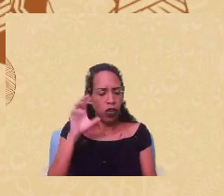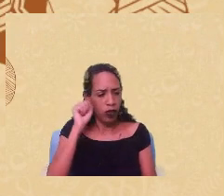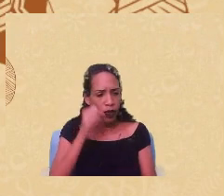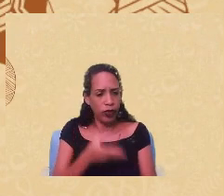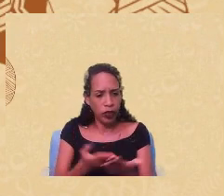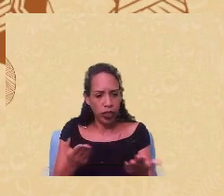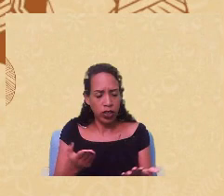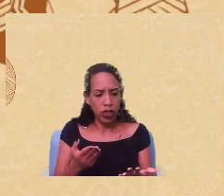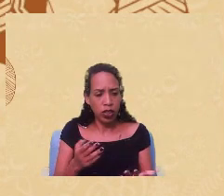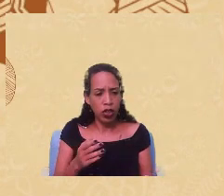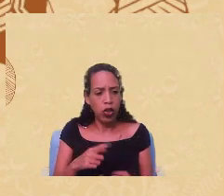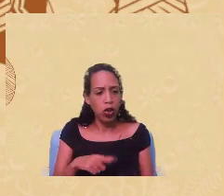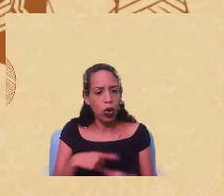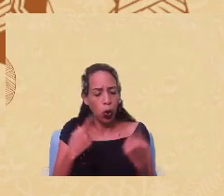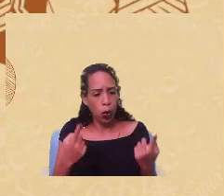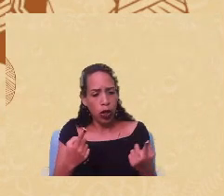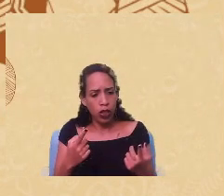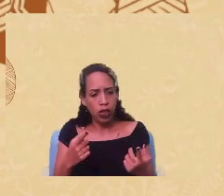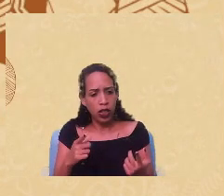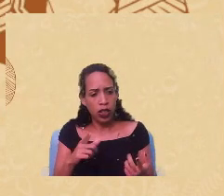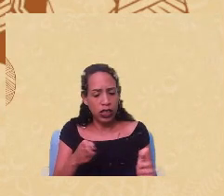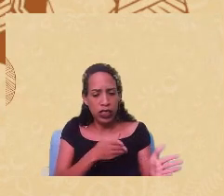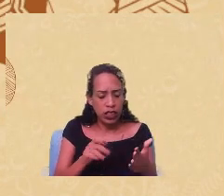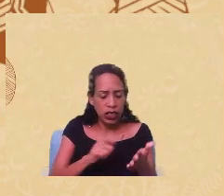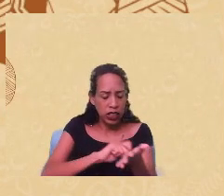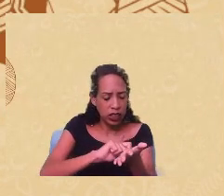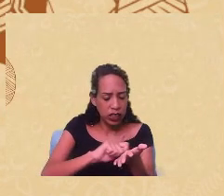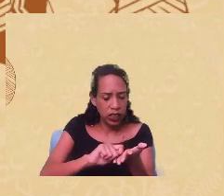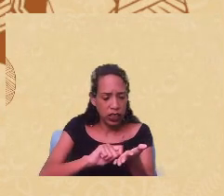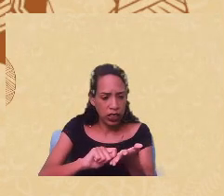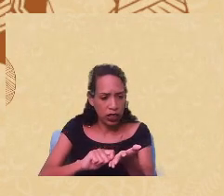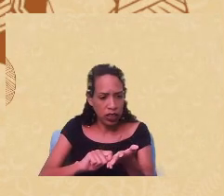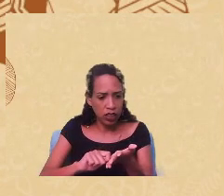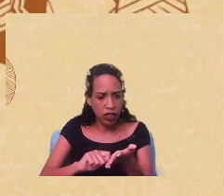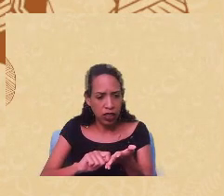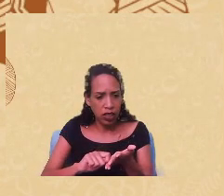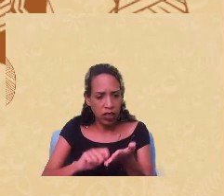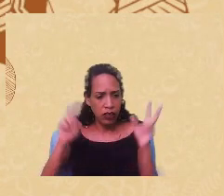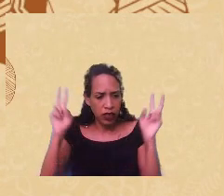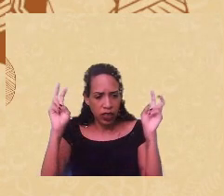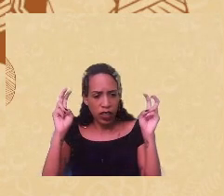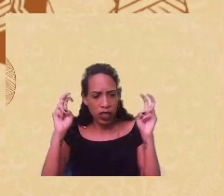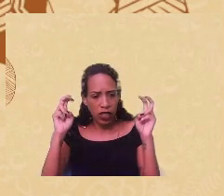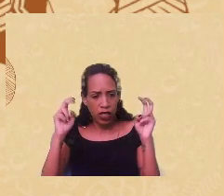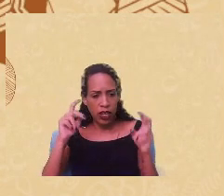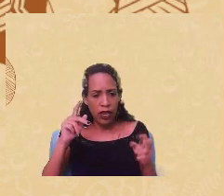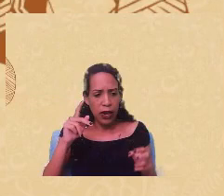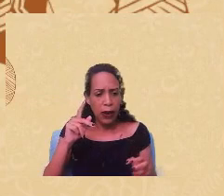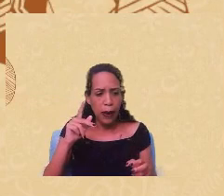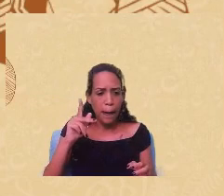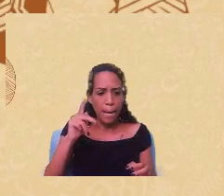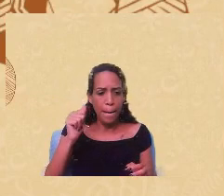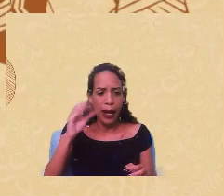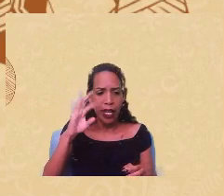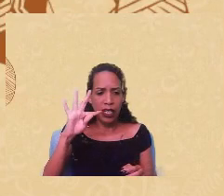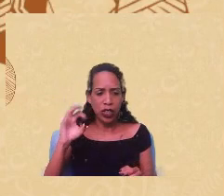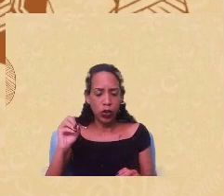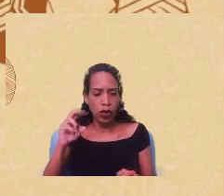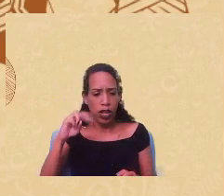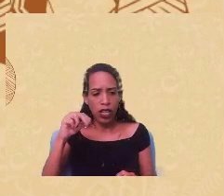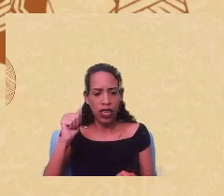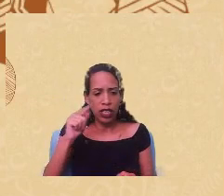quando Cida Bento escreve sobre pacto narcísico ela está pautada